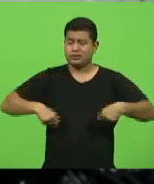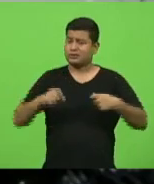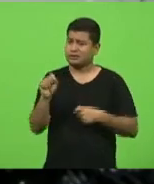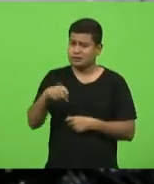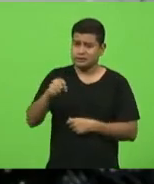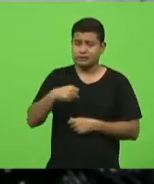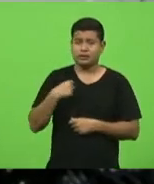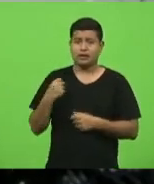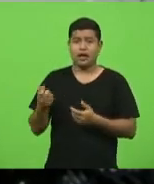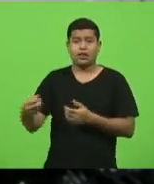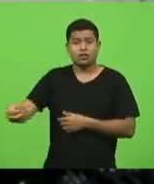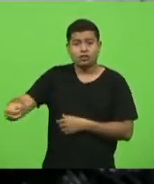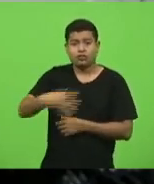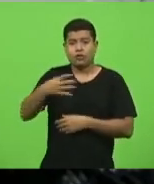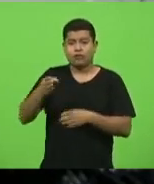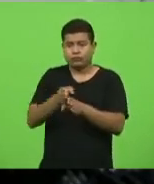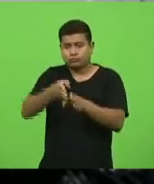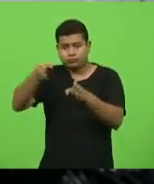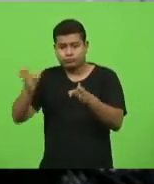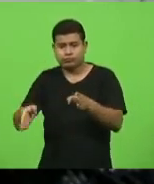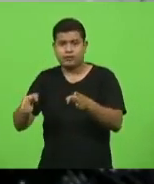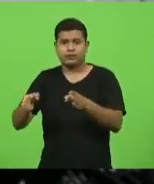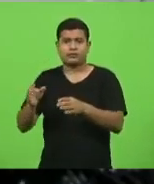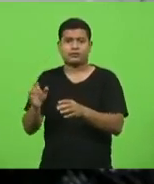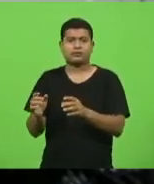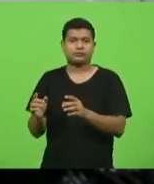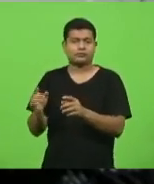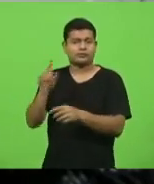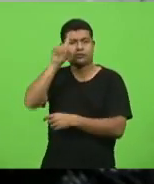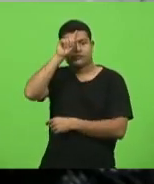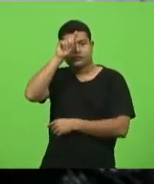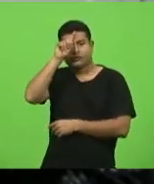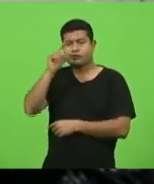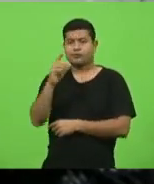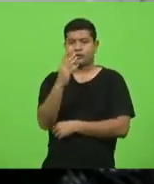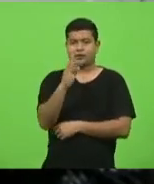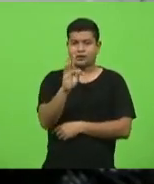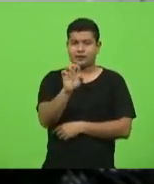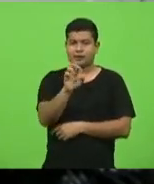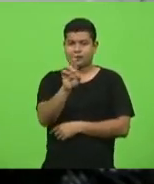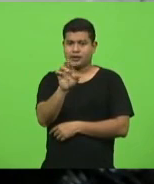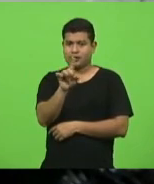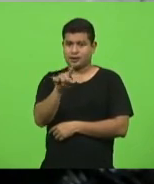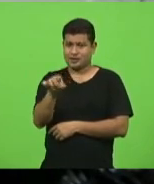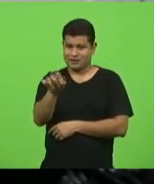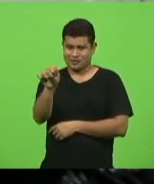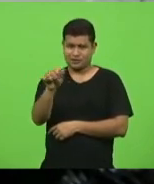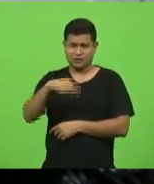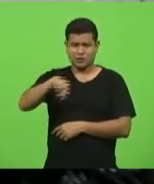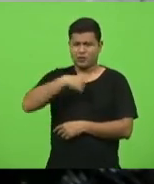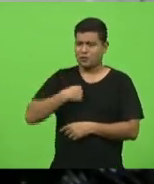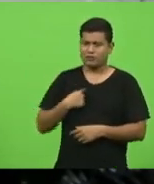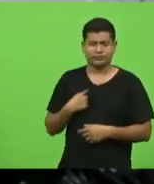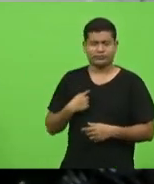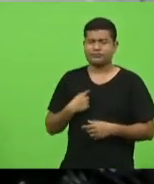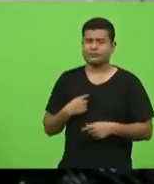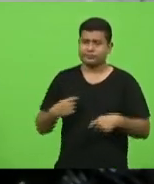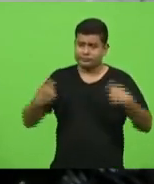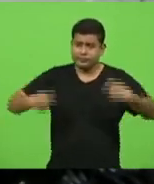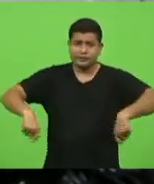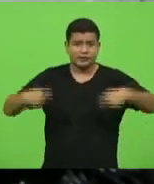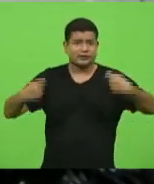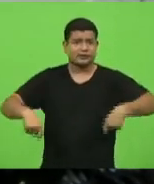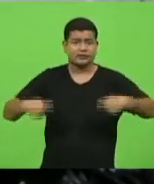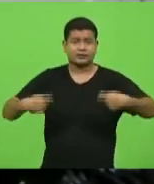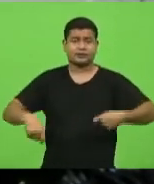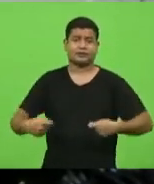nova ala do Hospital Tereza Ramos seja aberta. Nós não aguentamos mais isso, não aguentamos, porque nós precisamos dessa política